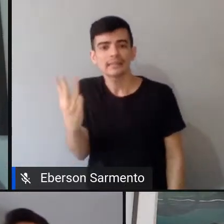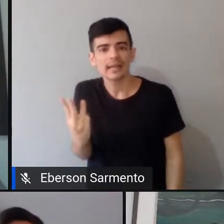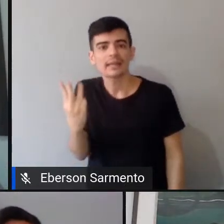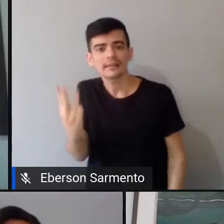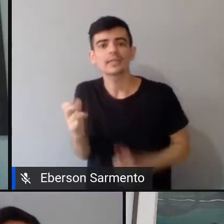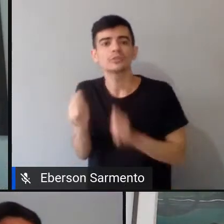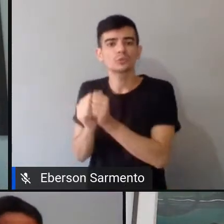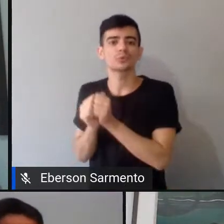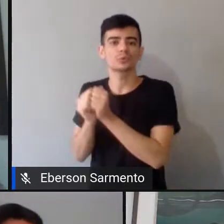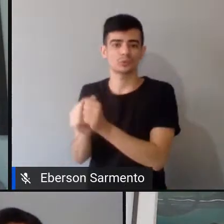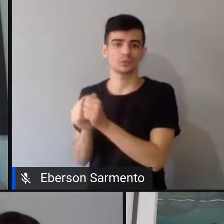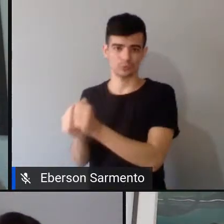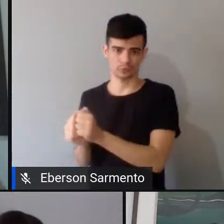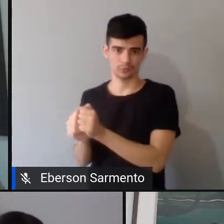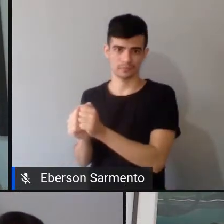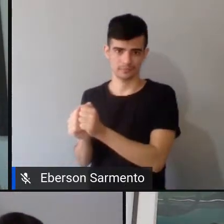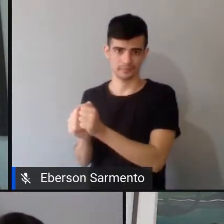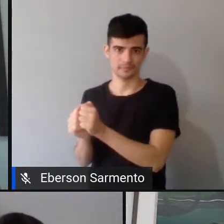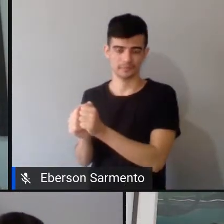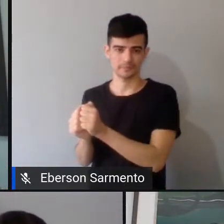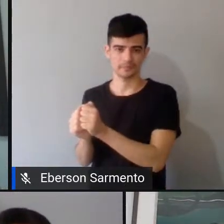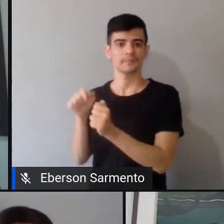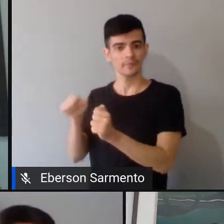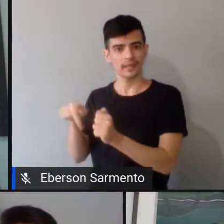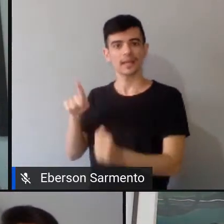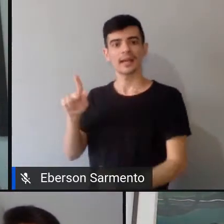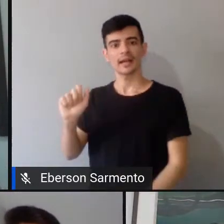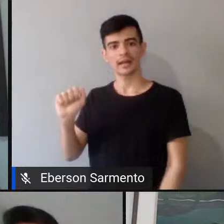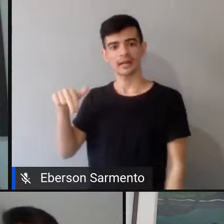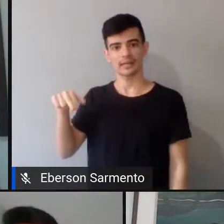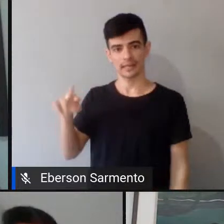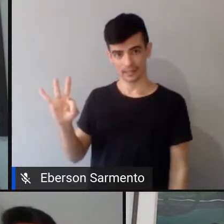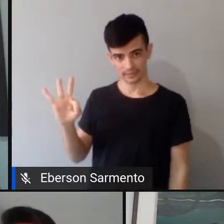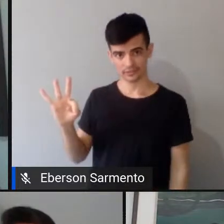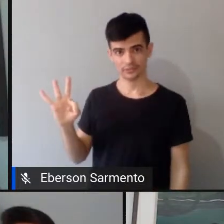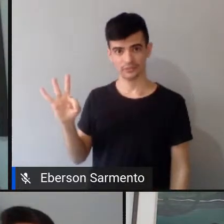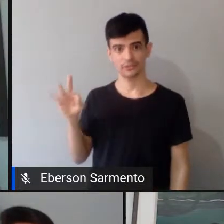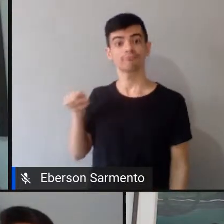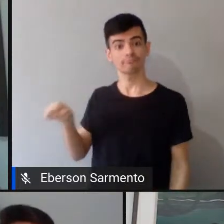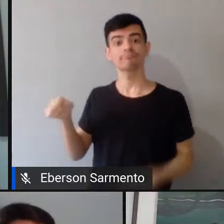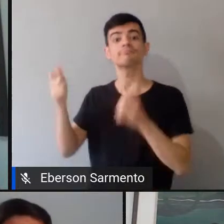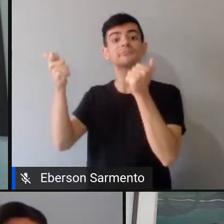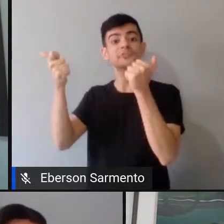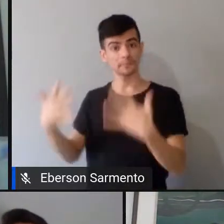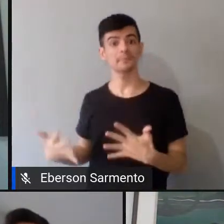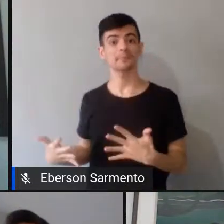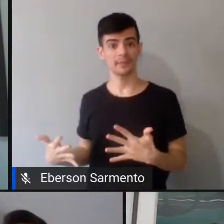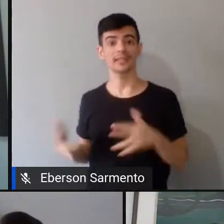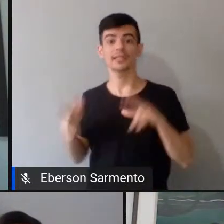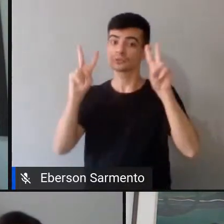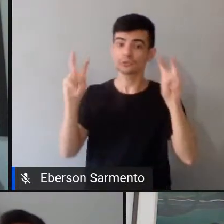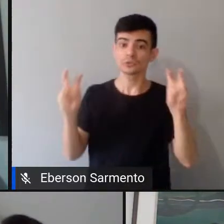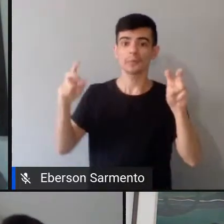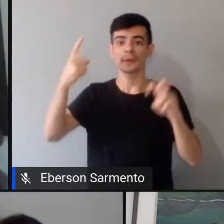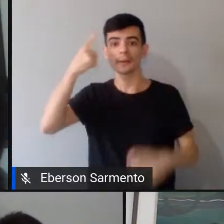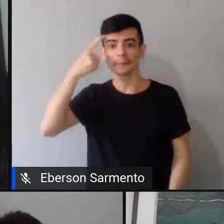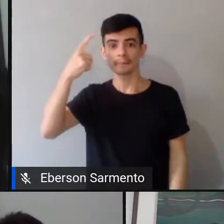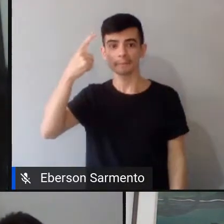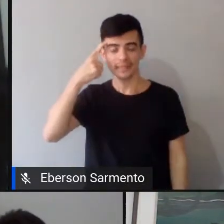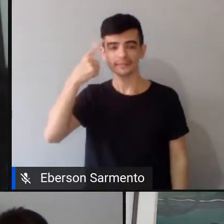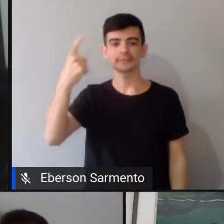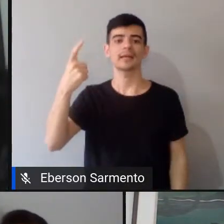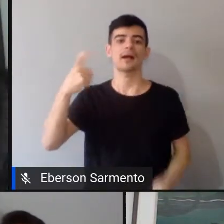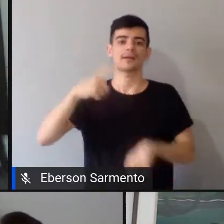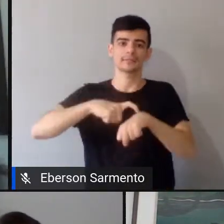o próprio Kant traz essa noção de pensar o espaço-tempo, só que para dentro